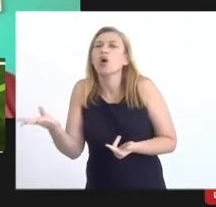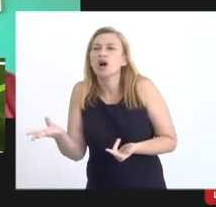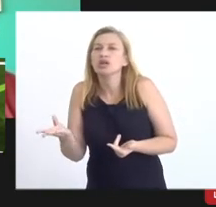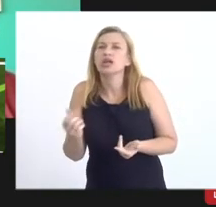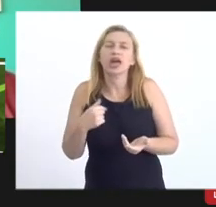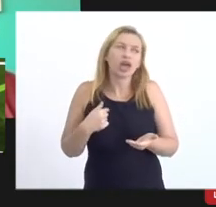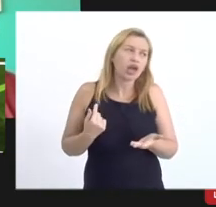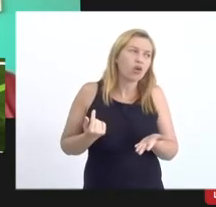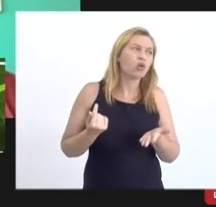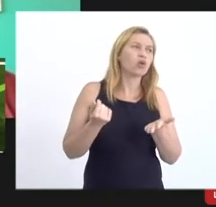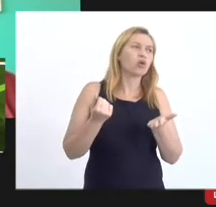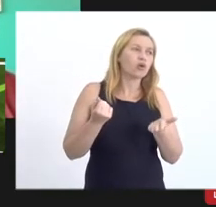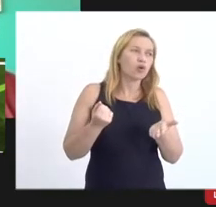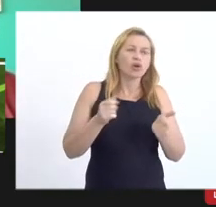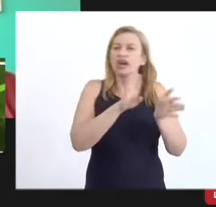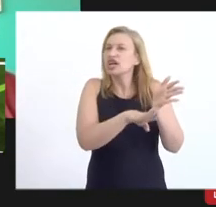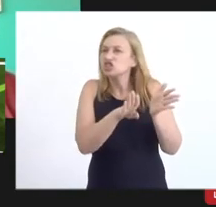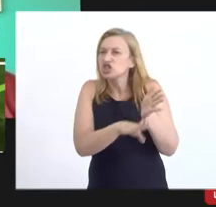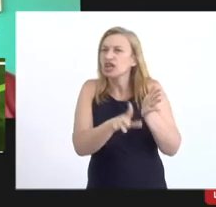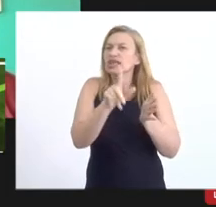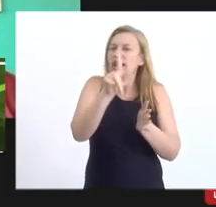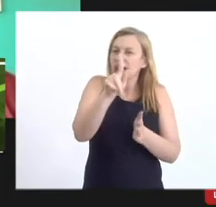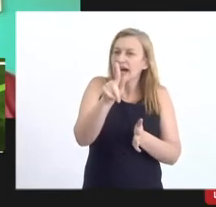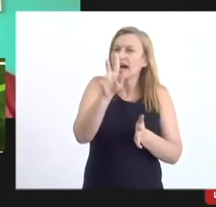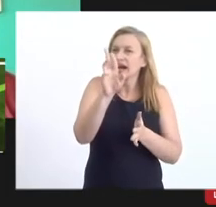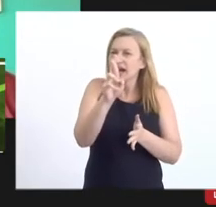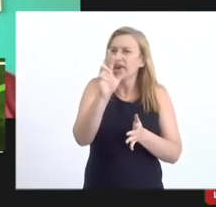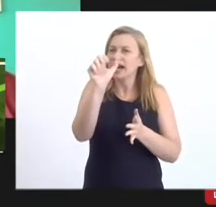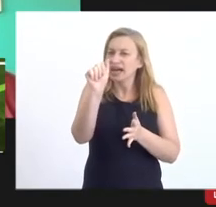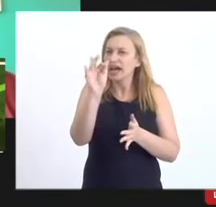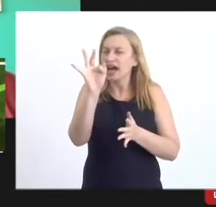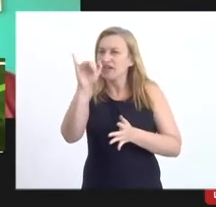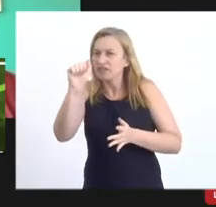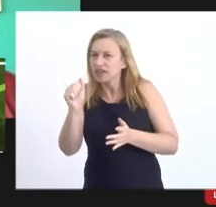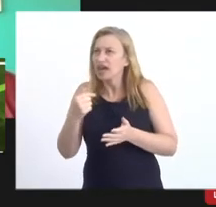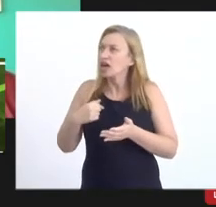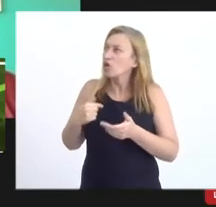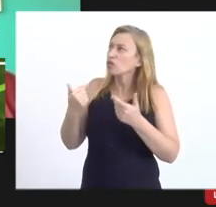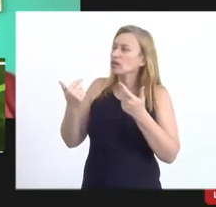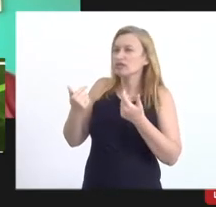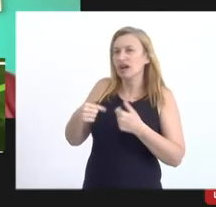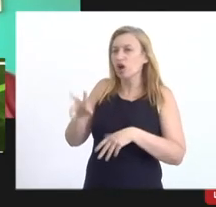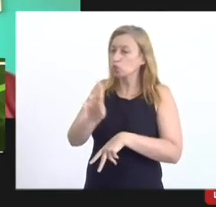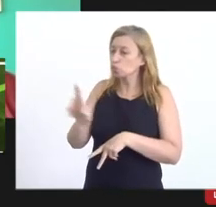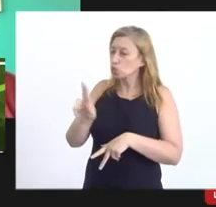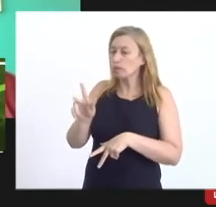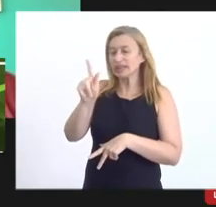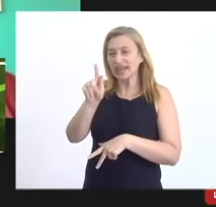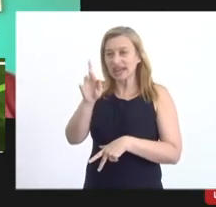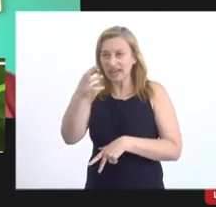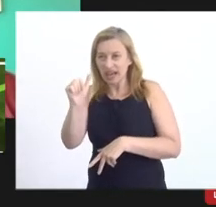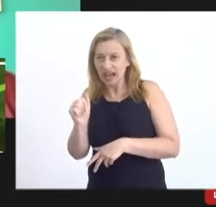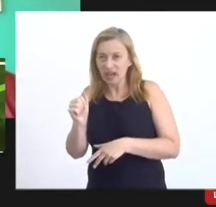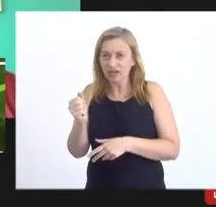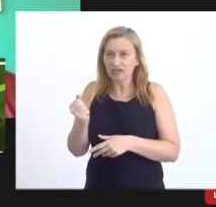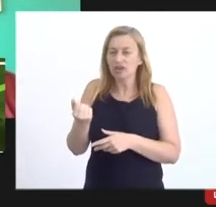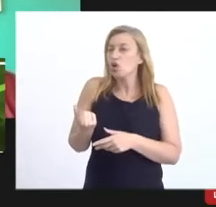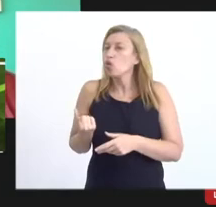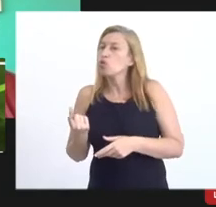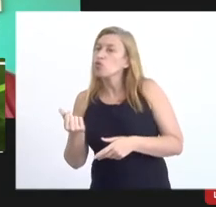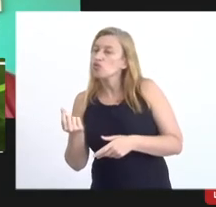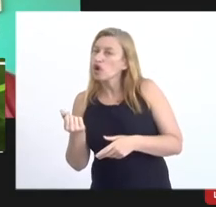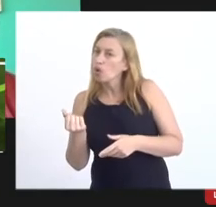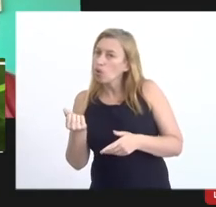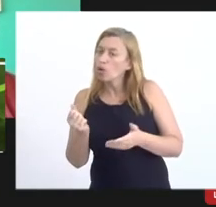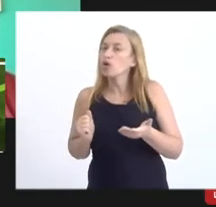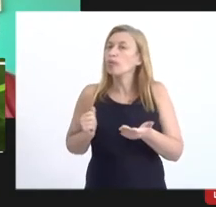na gráfica não sei o que eu apresento lá a gráfica a qual eu comprei o gasto tudo isso é essa dessa forma que o Jorge